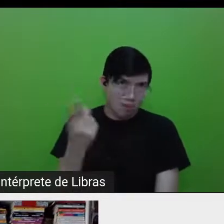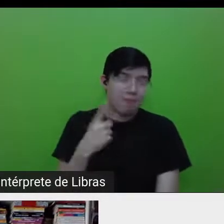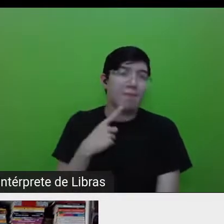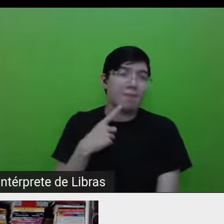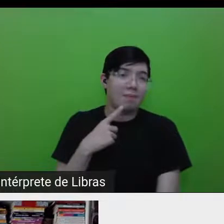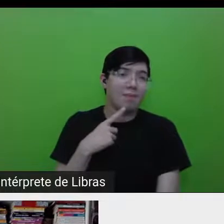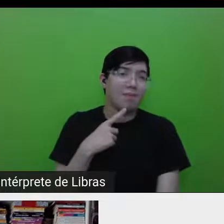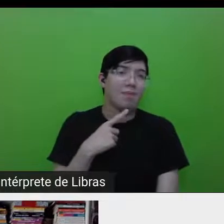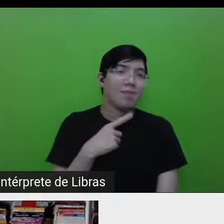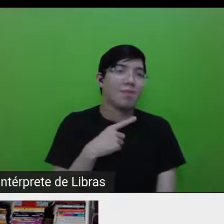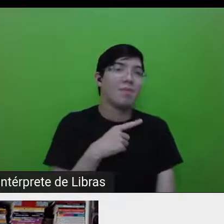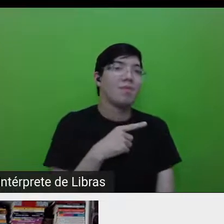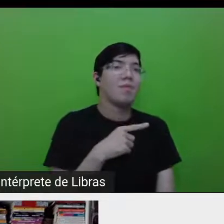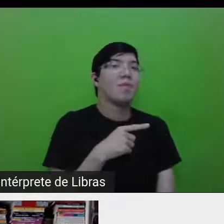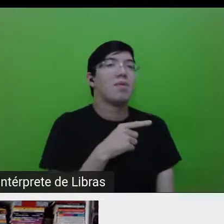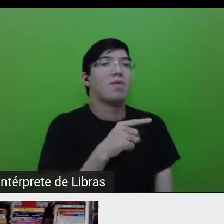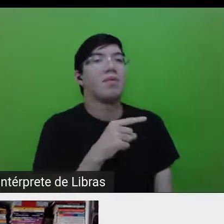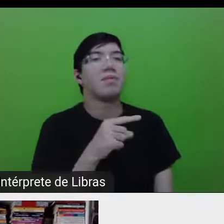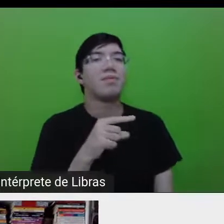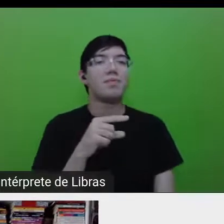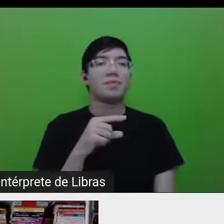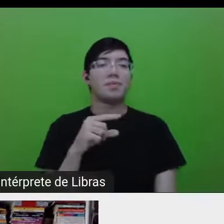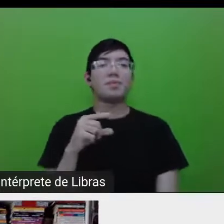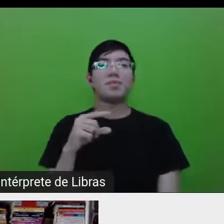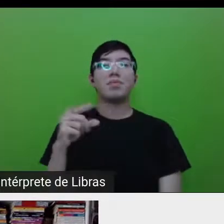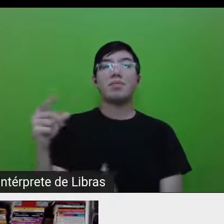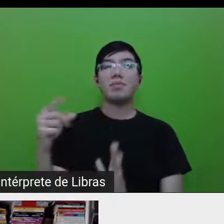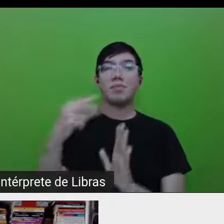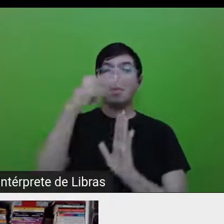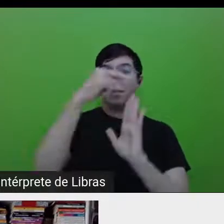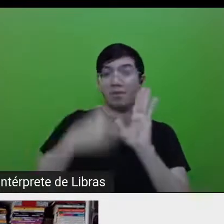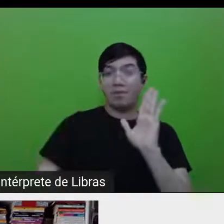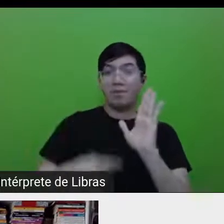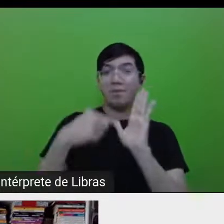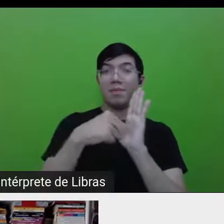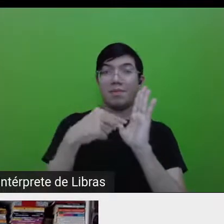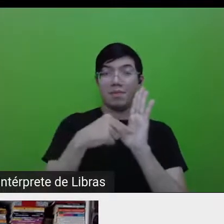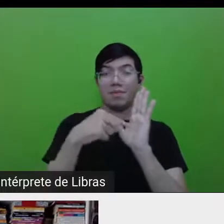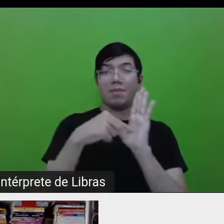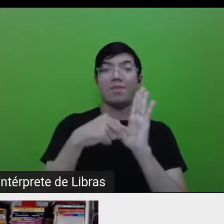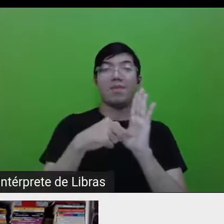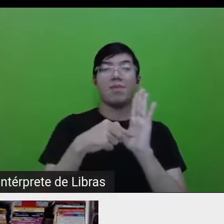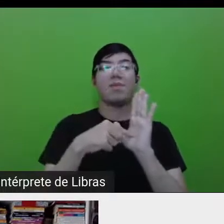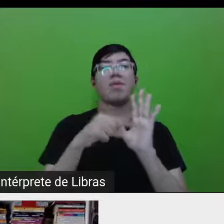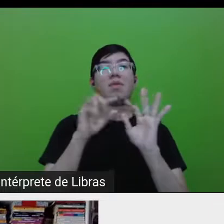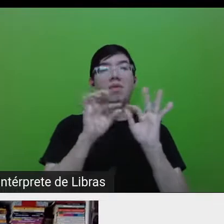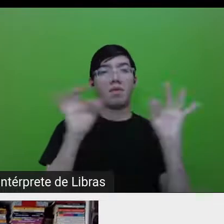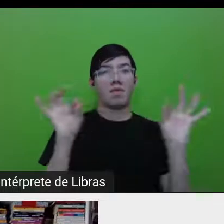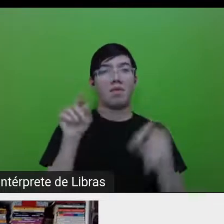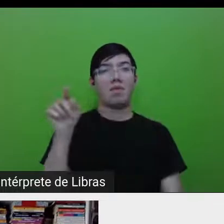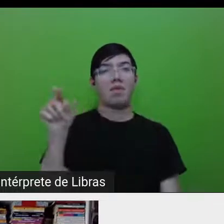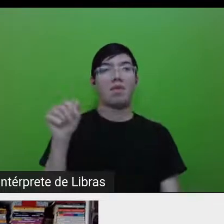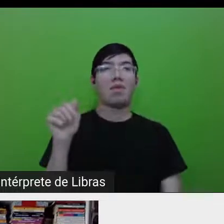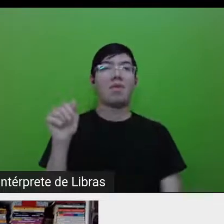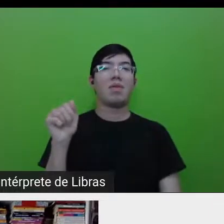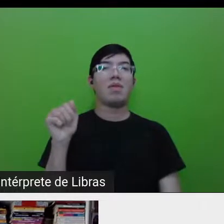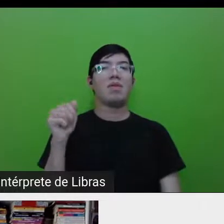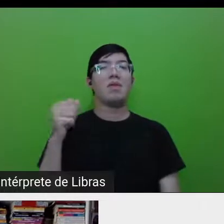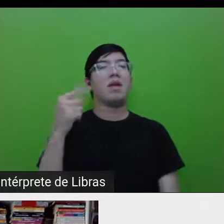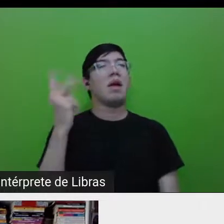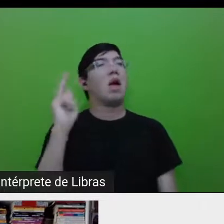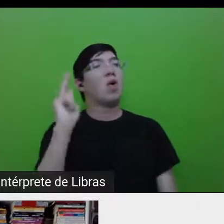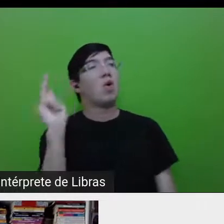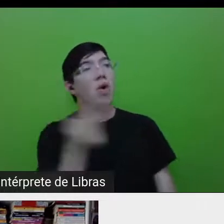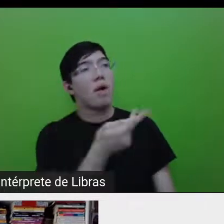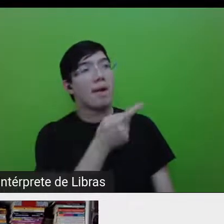ah, mas... Ela leu um trecho de um livro e a outra comentou assim, ah, mas isso aconteceu com ela porque ela